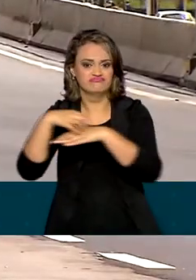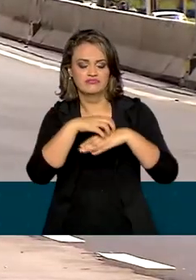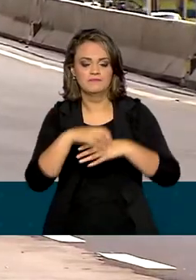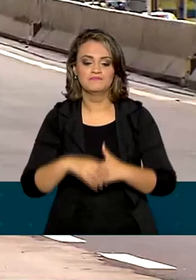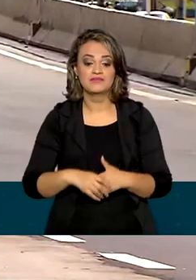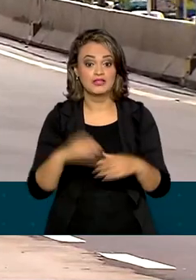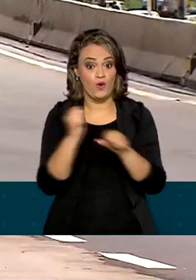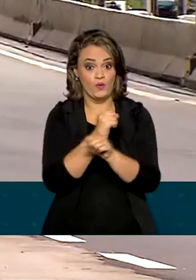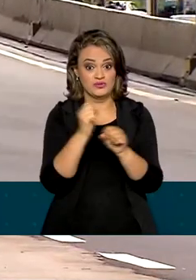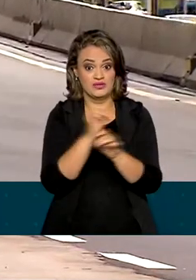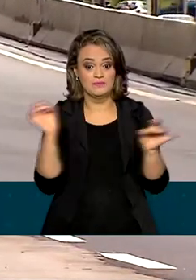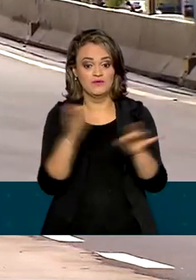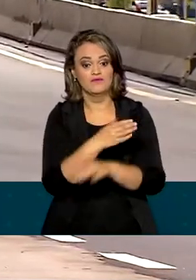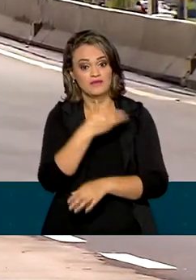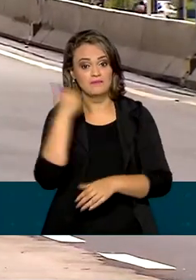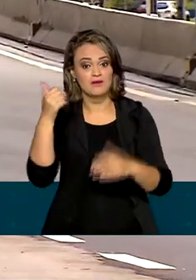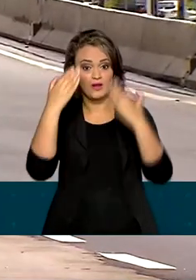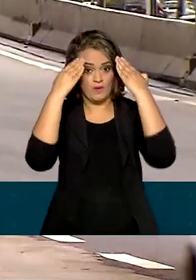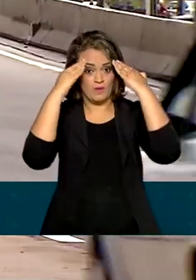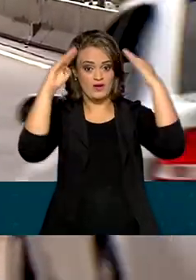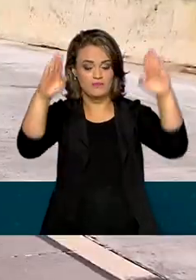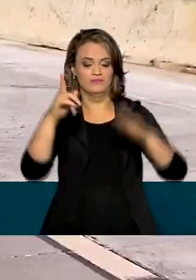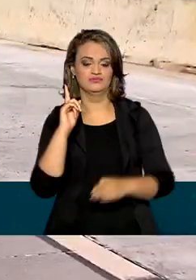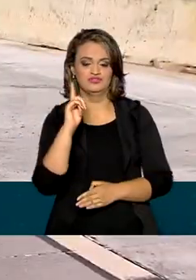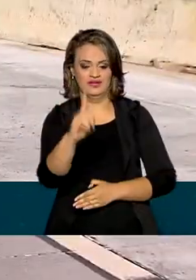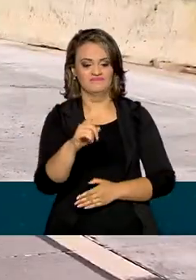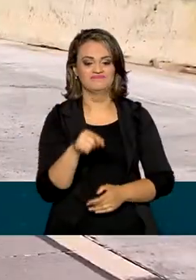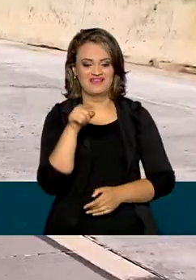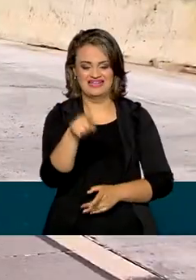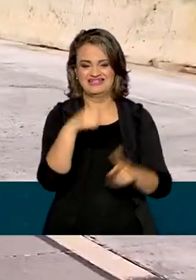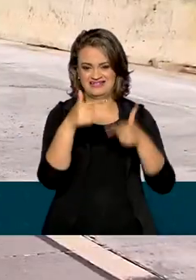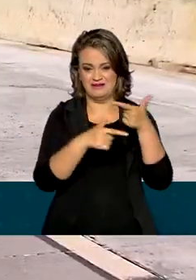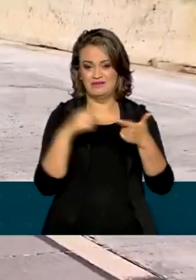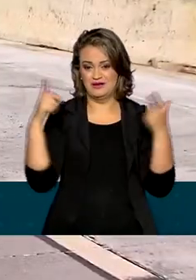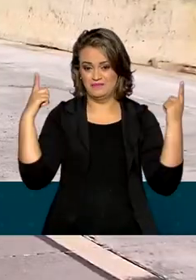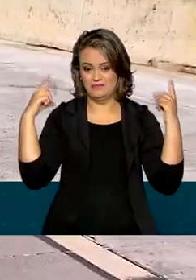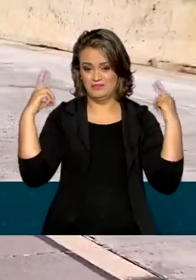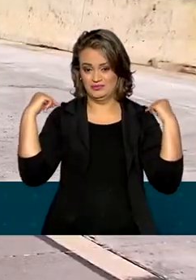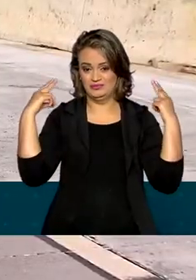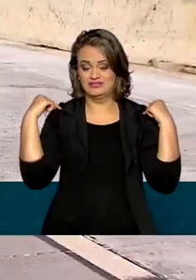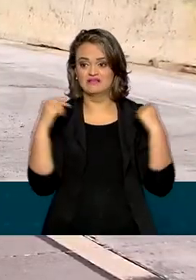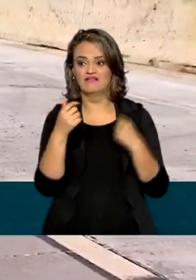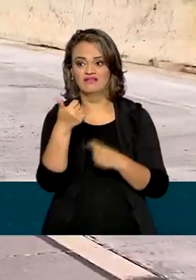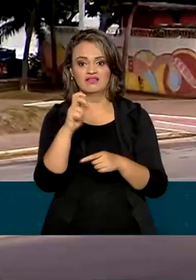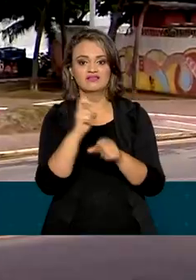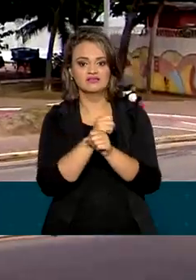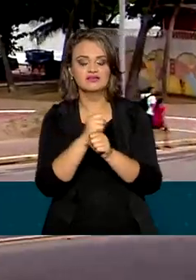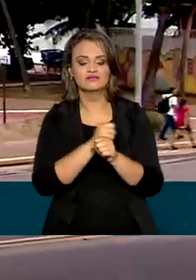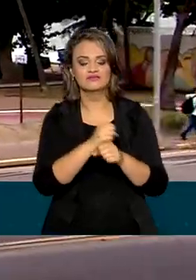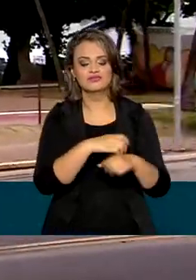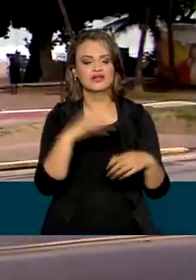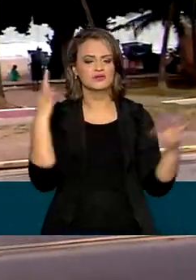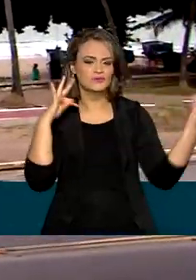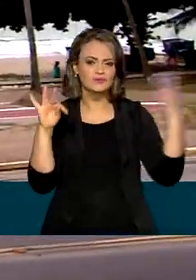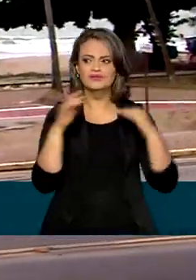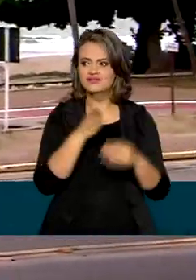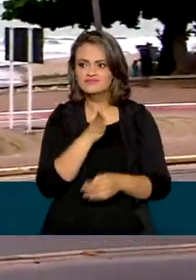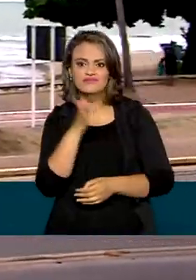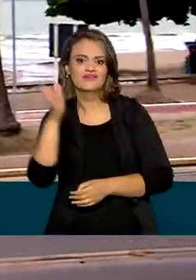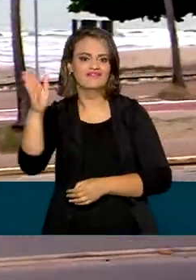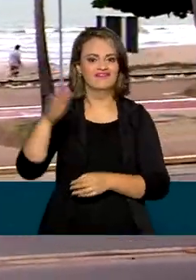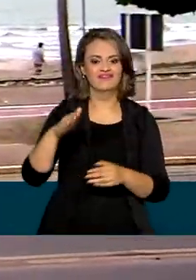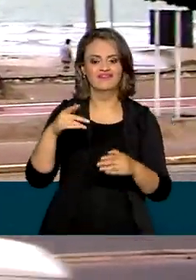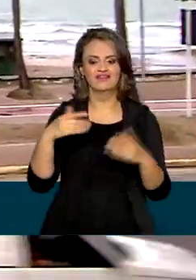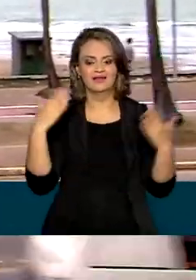melhora o acesso ao aeroporto Zumbi dos Palmares. Este motorista trabalha há 15 anos transportando turistas que visitam